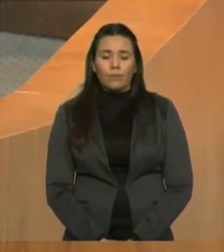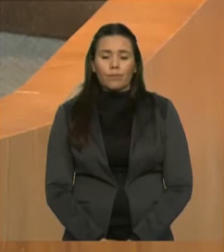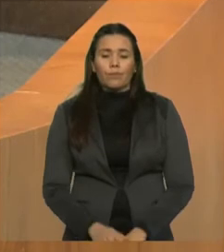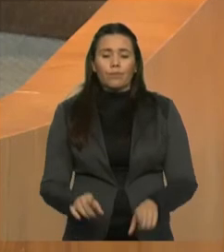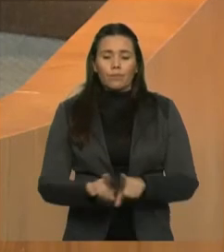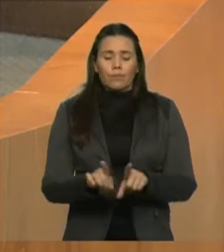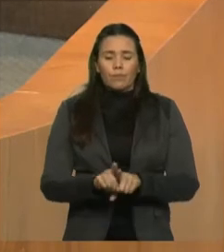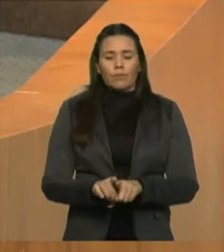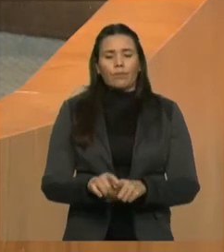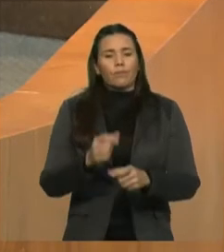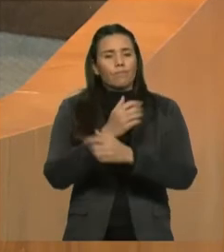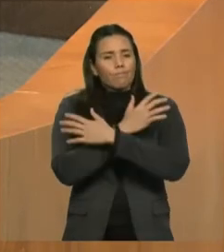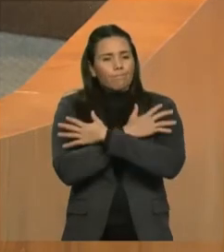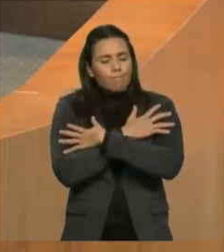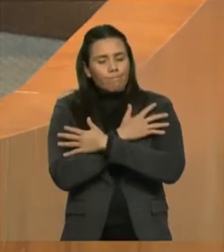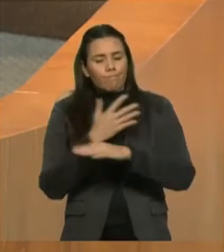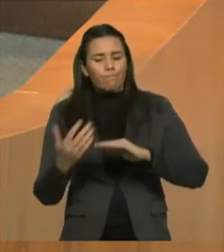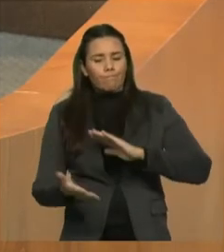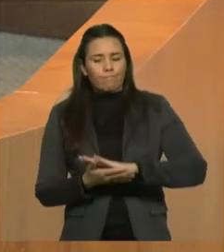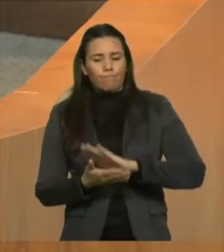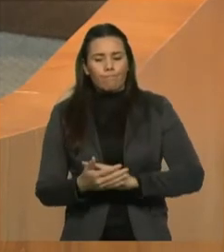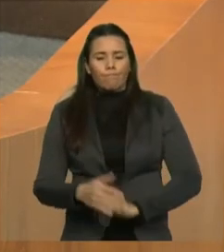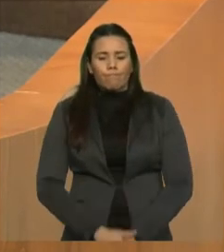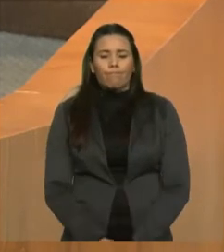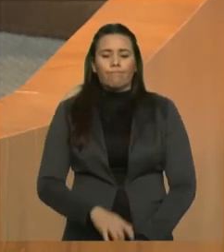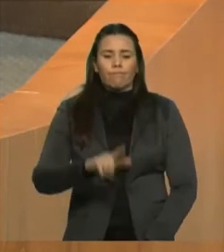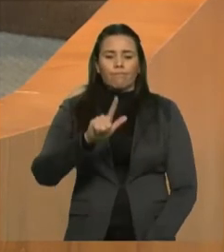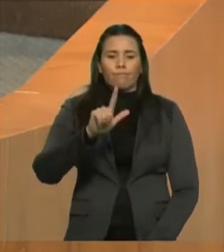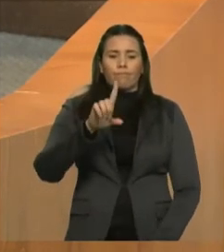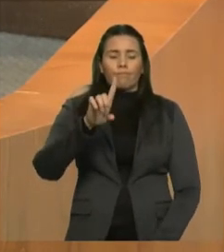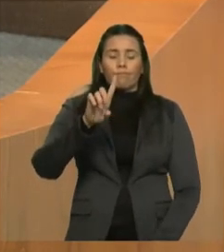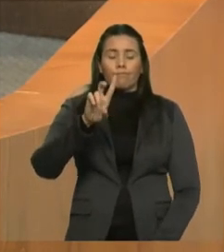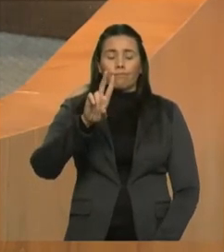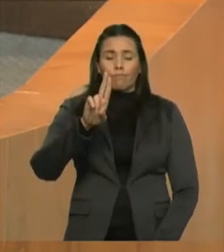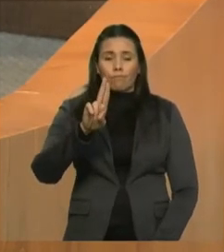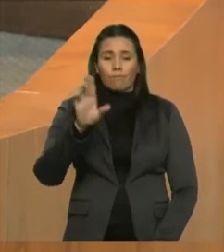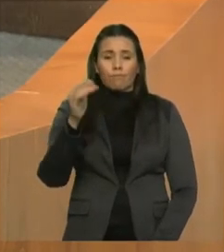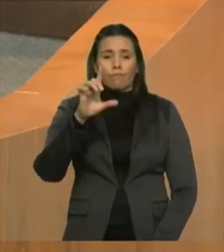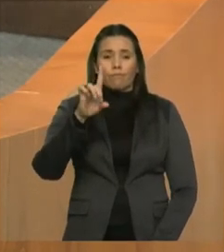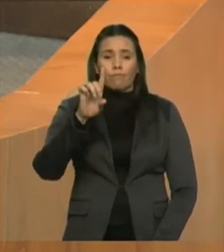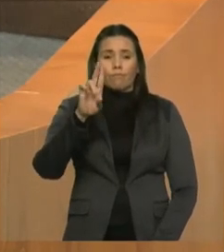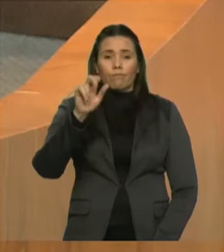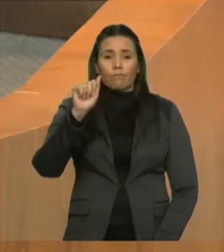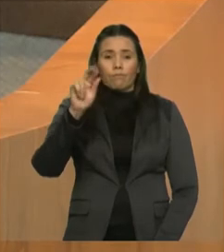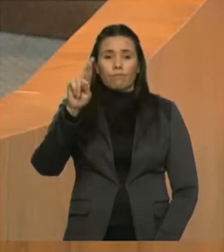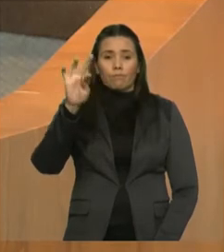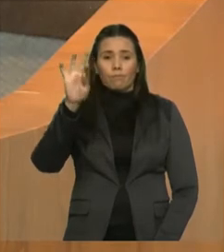a nossa amiga Lu Duarte Anderlein falando com relação a Caim Campo.